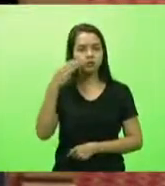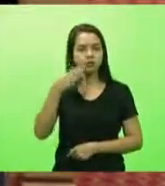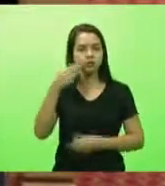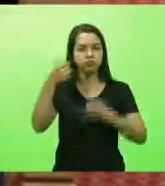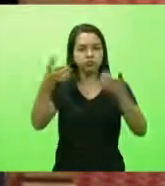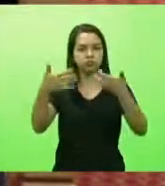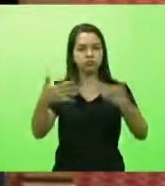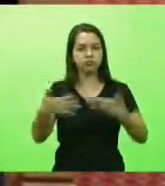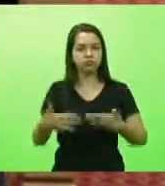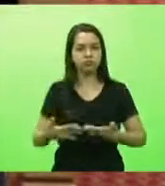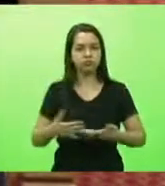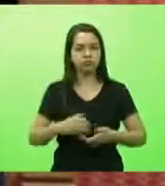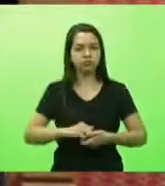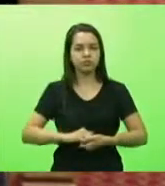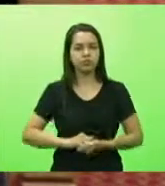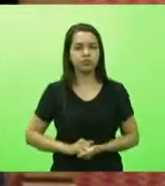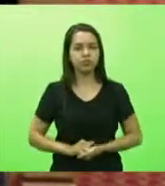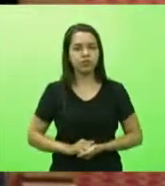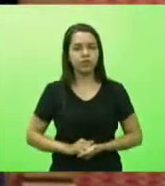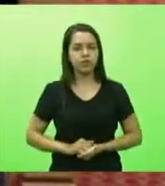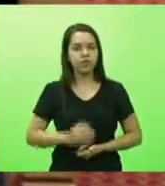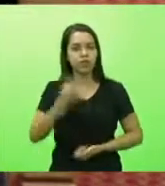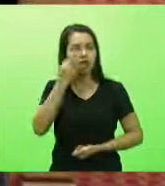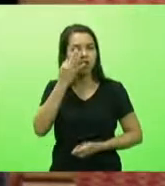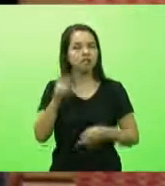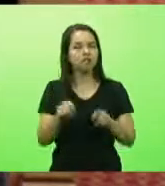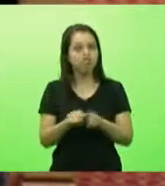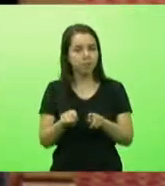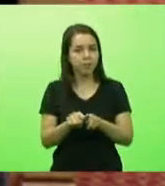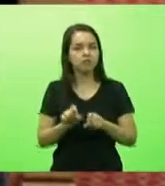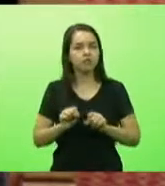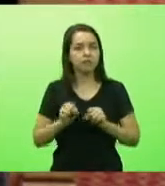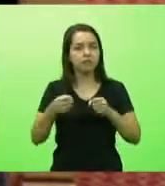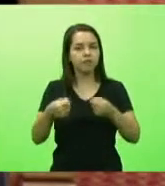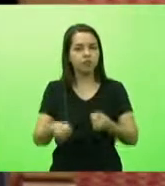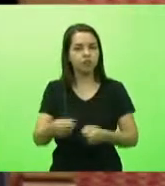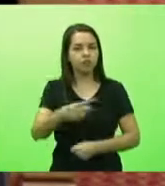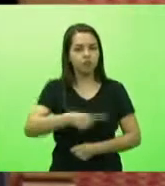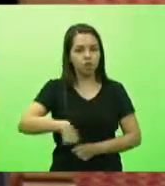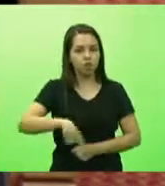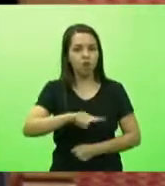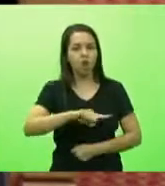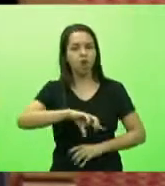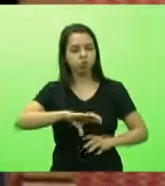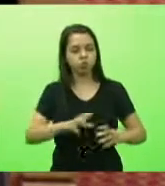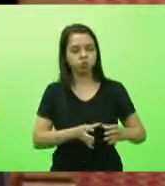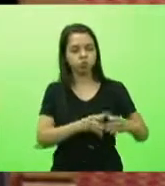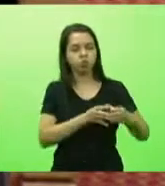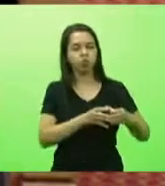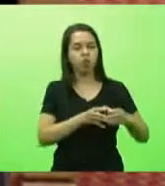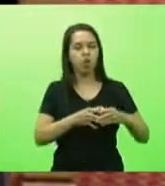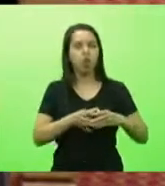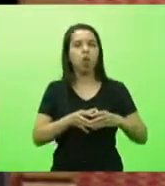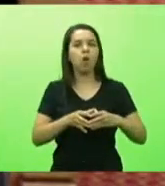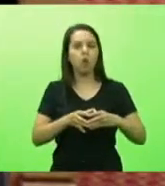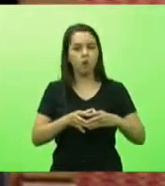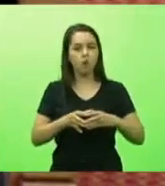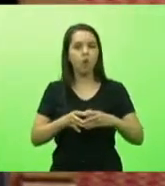Márcio, Fernando Krein também é defensor, estamos nesse grupo aí, o Soccer não pode fechar,